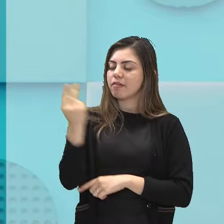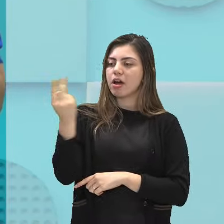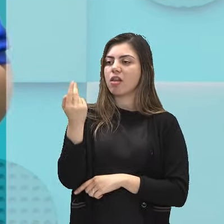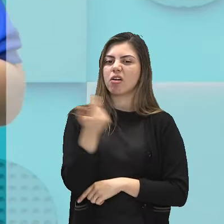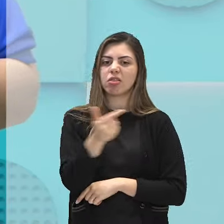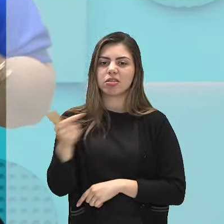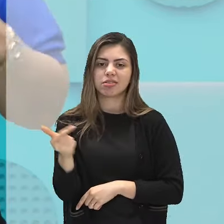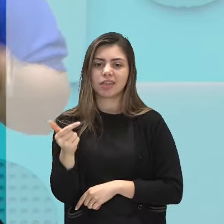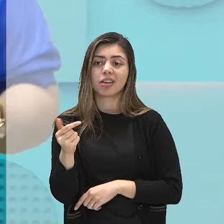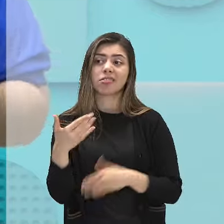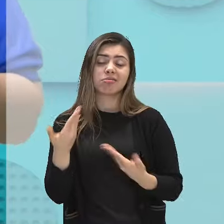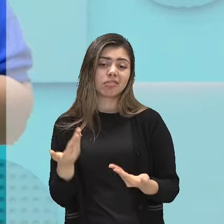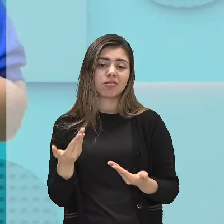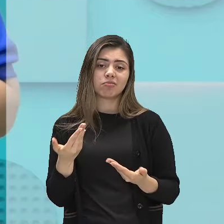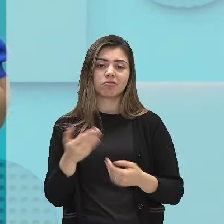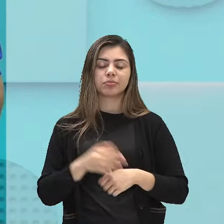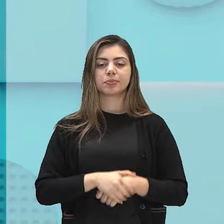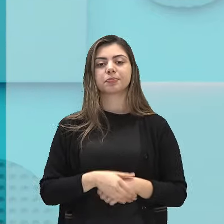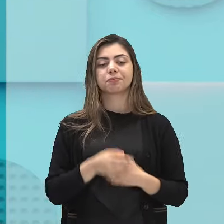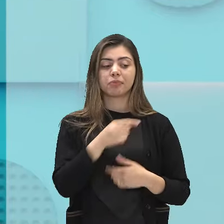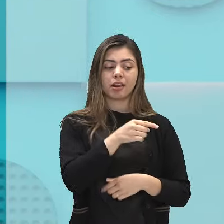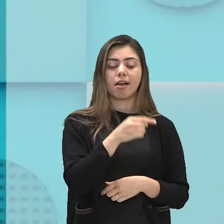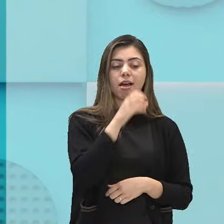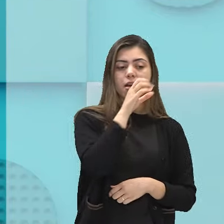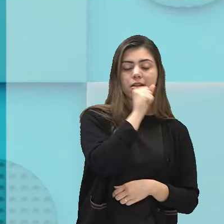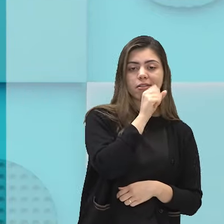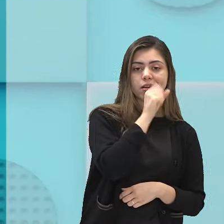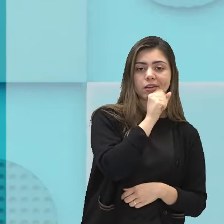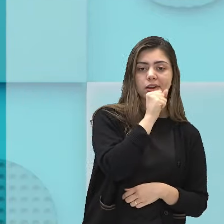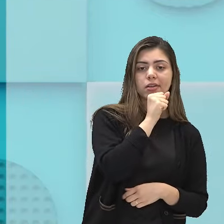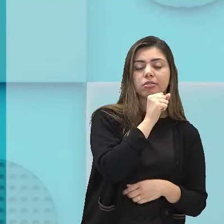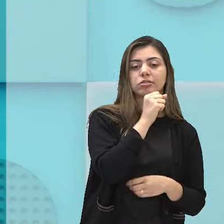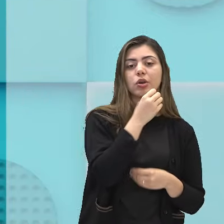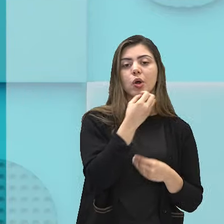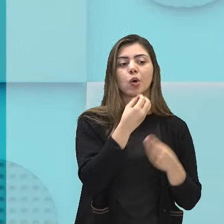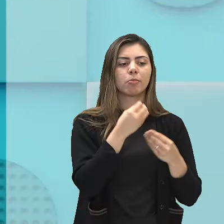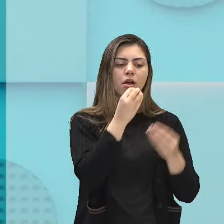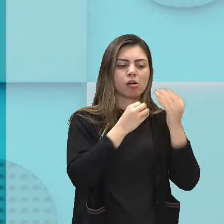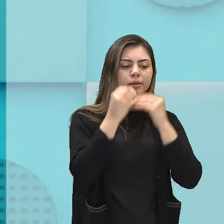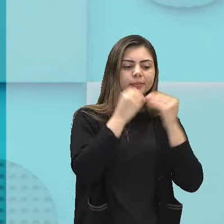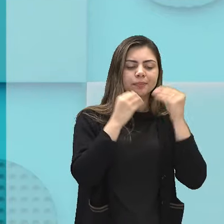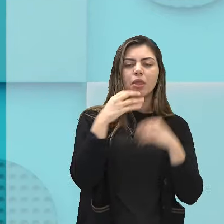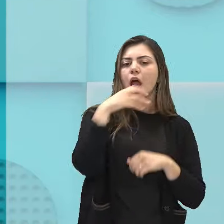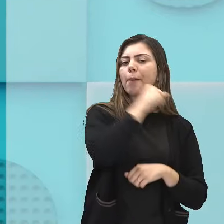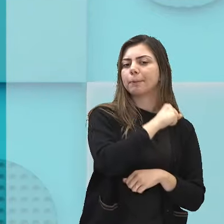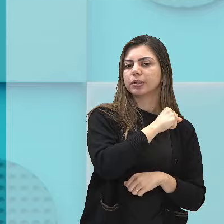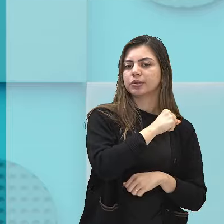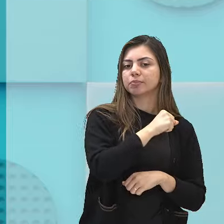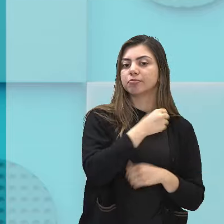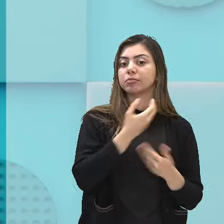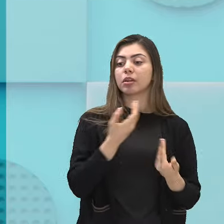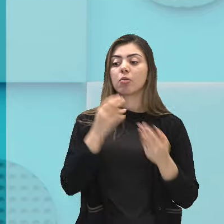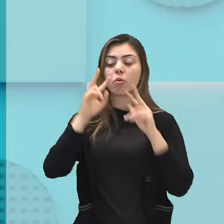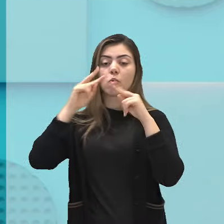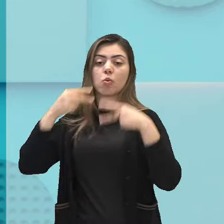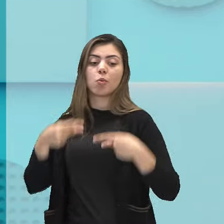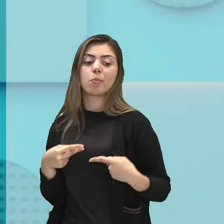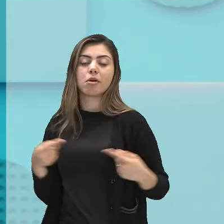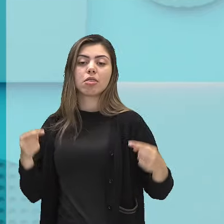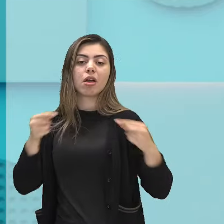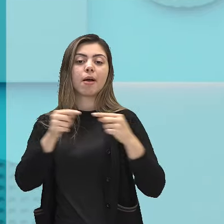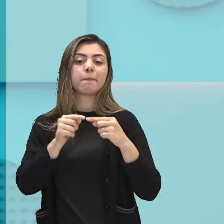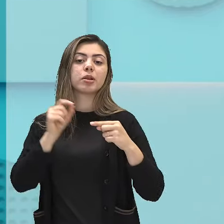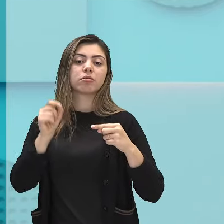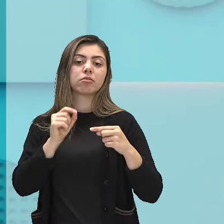vida, né? Assim como a laranja, que é consumida rapidamente, os seres humanos também